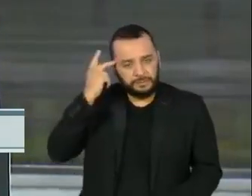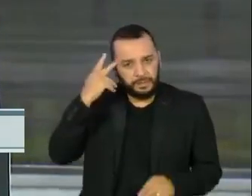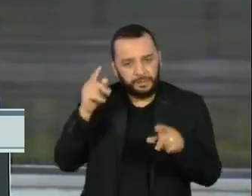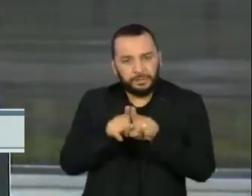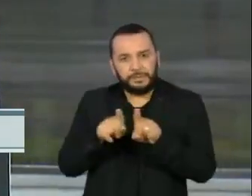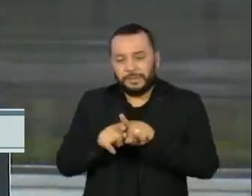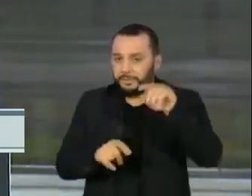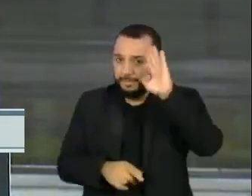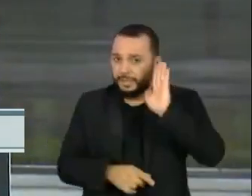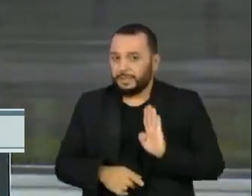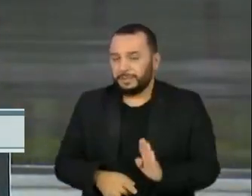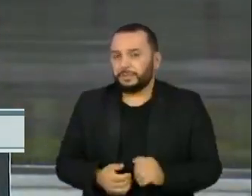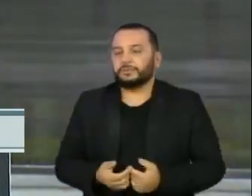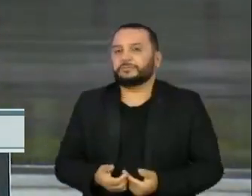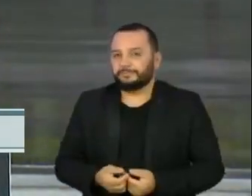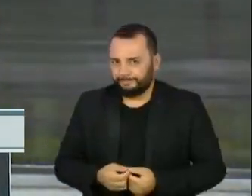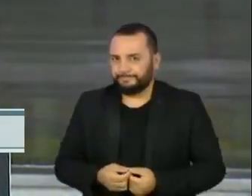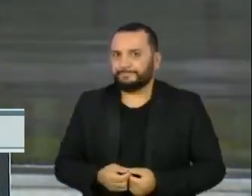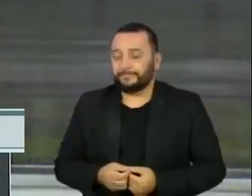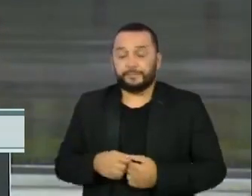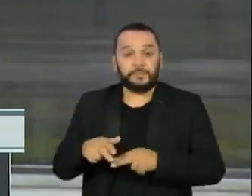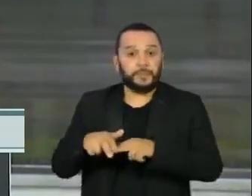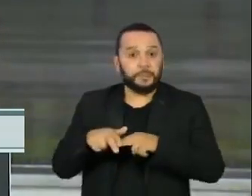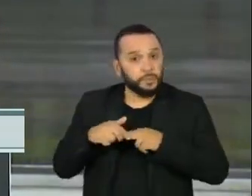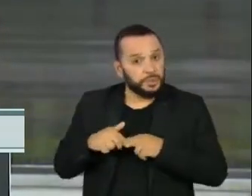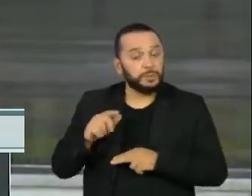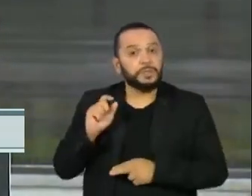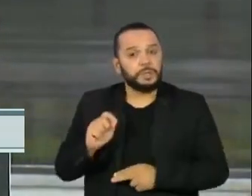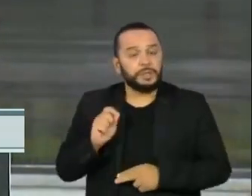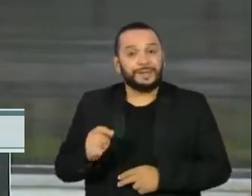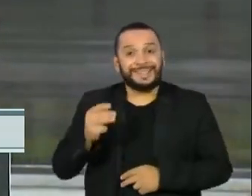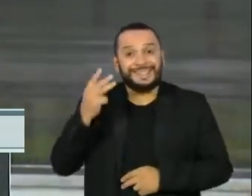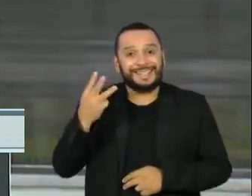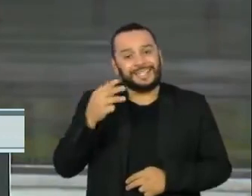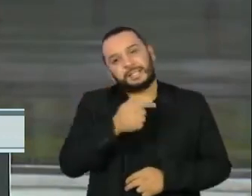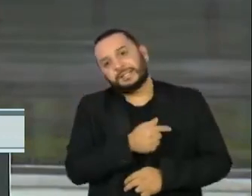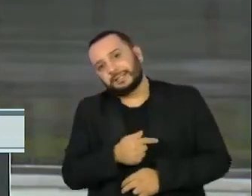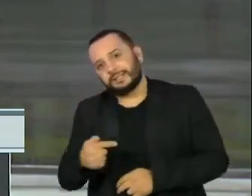Brasil. Com isso, só nessas três semanas,